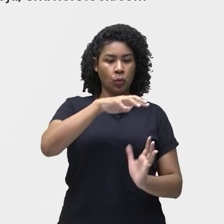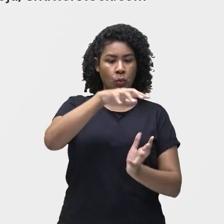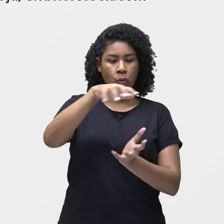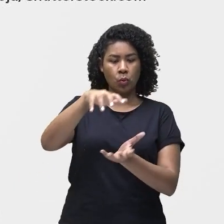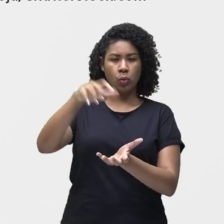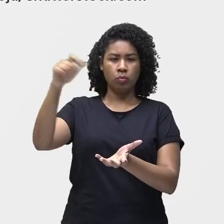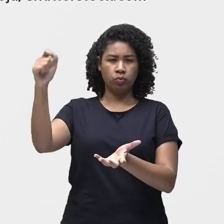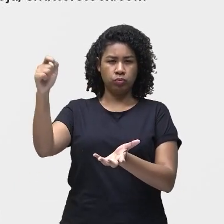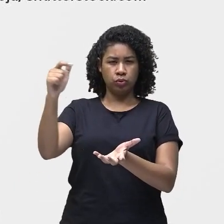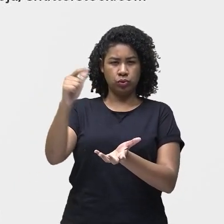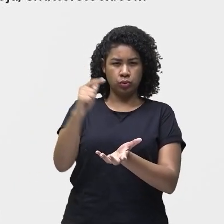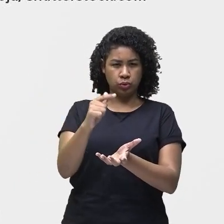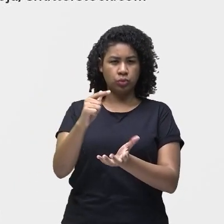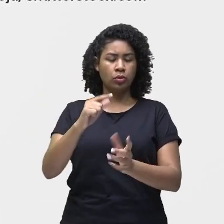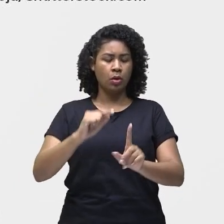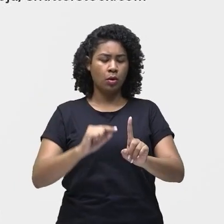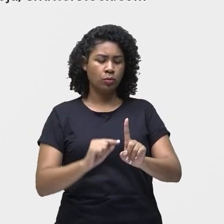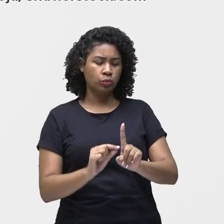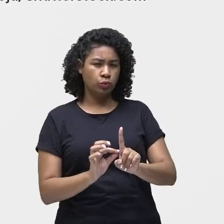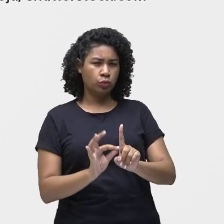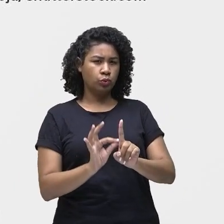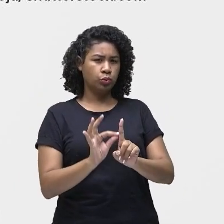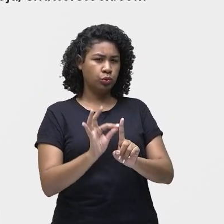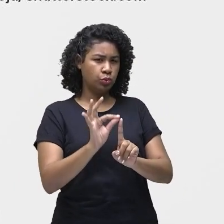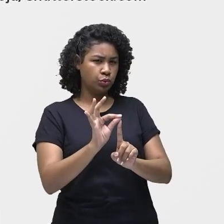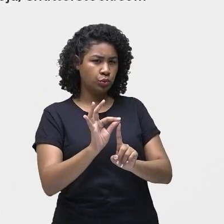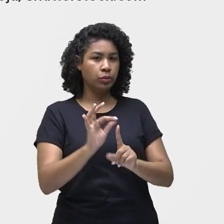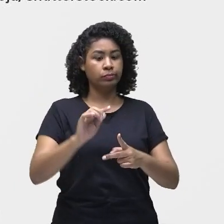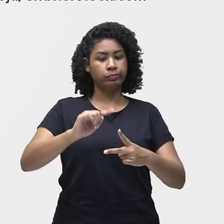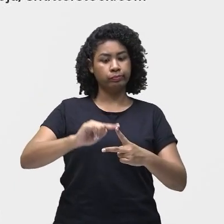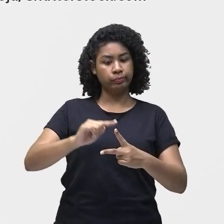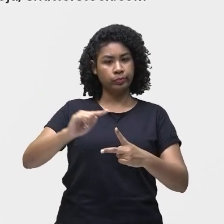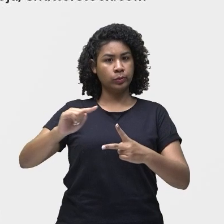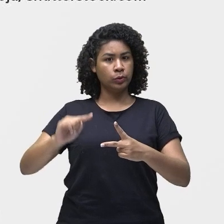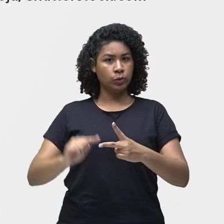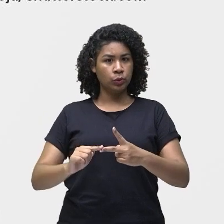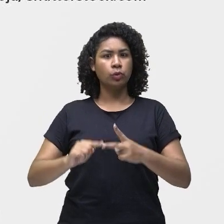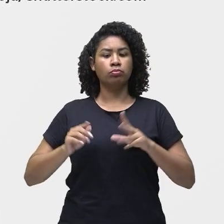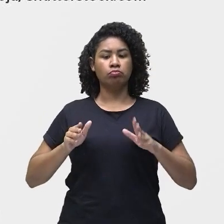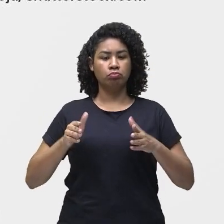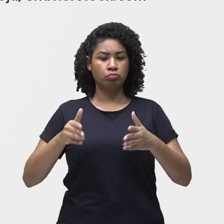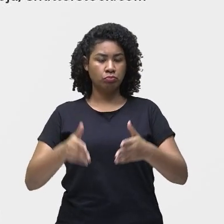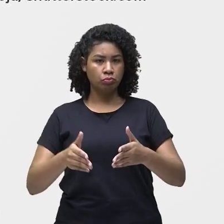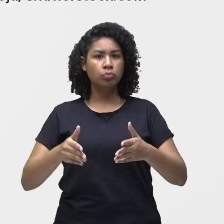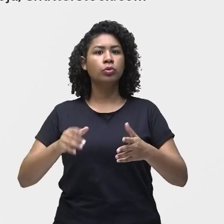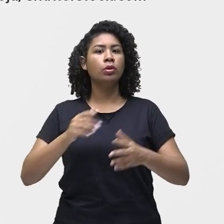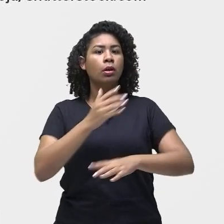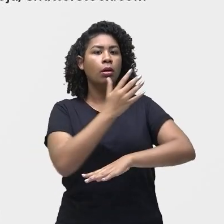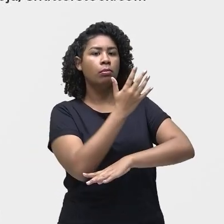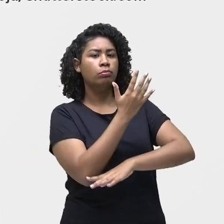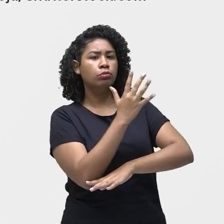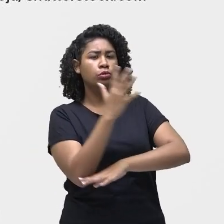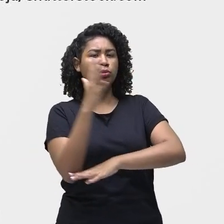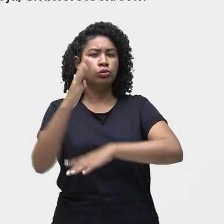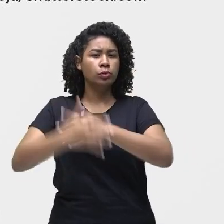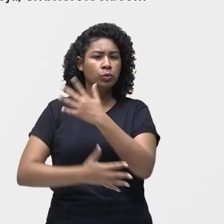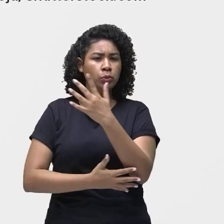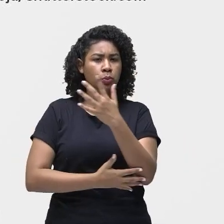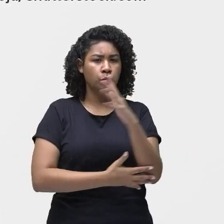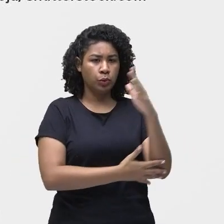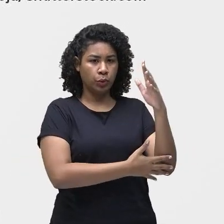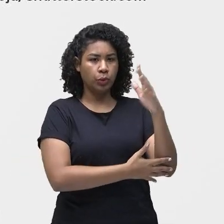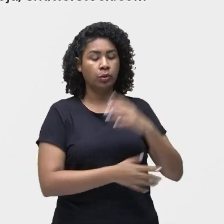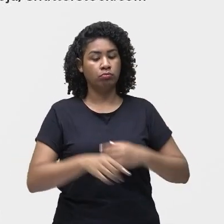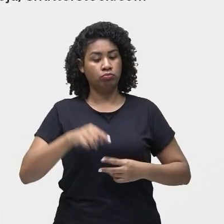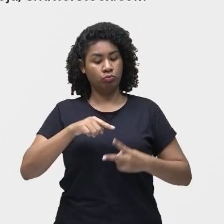global são dois fenômenos ambientais relacionados. Essa informação é